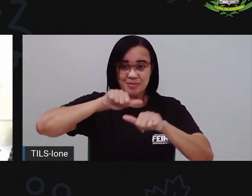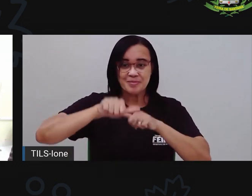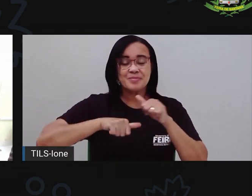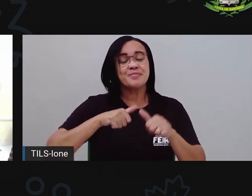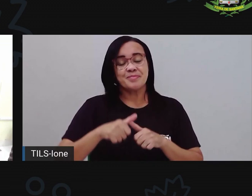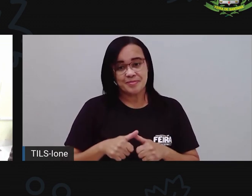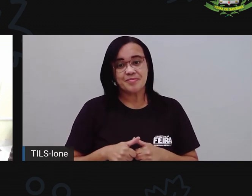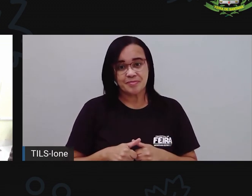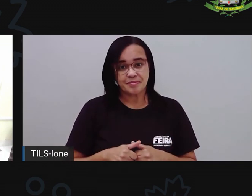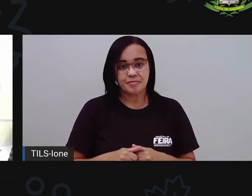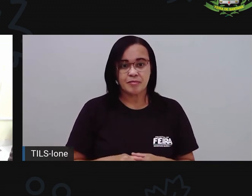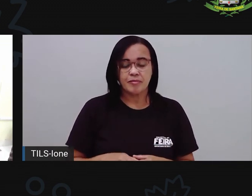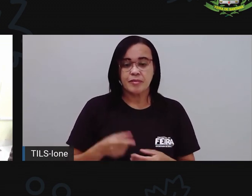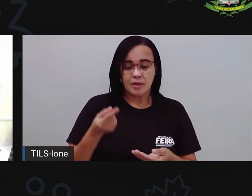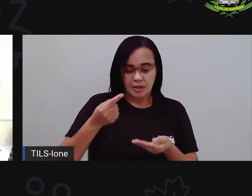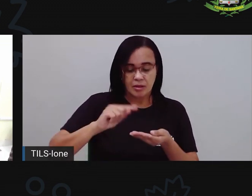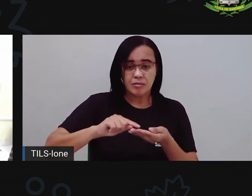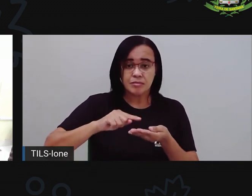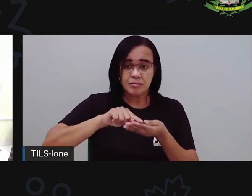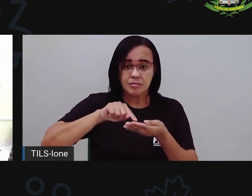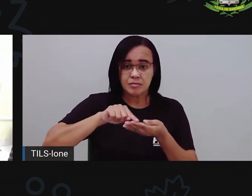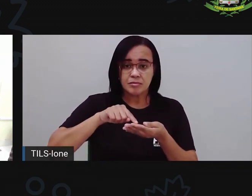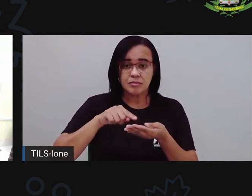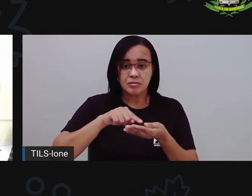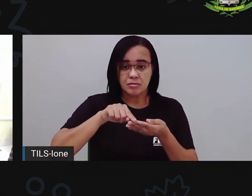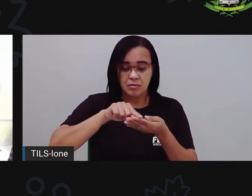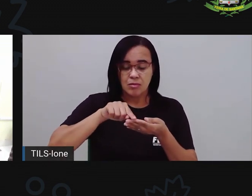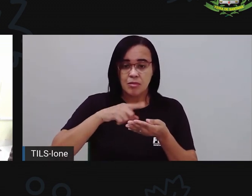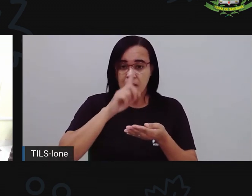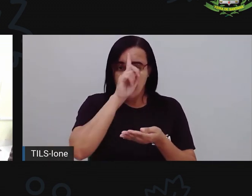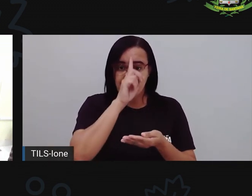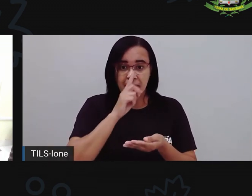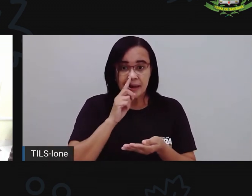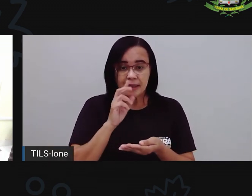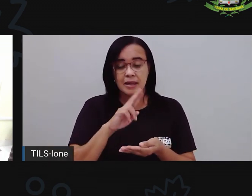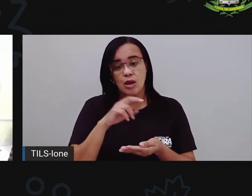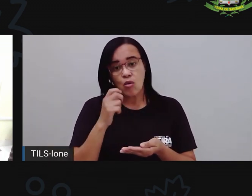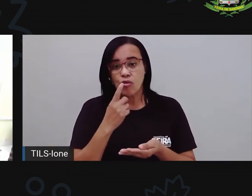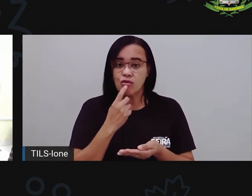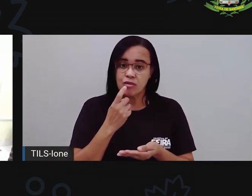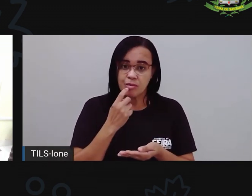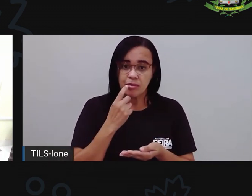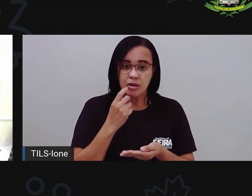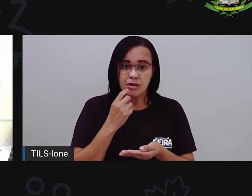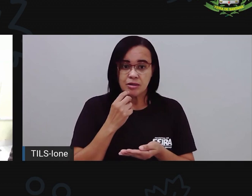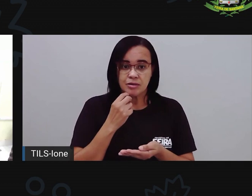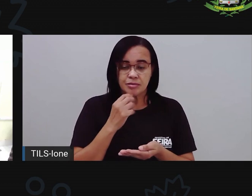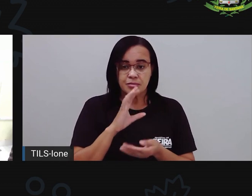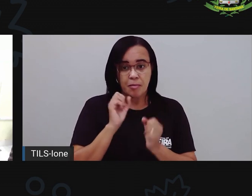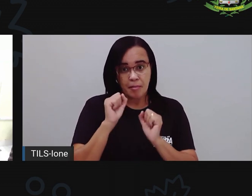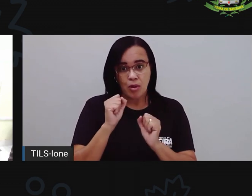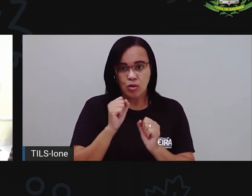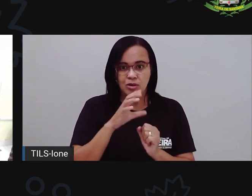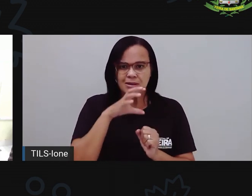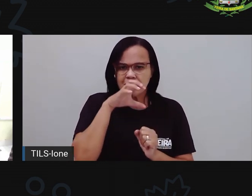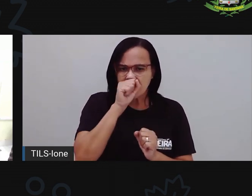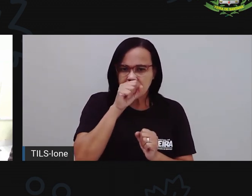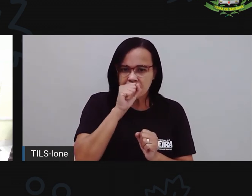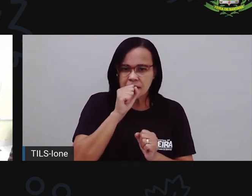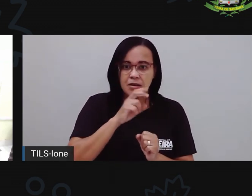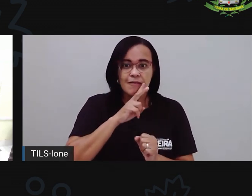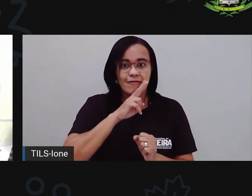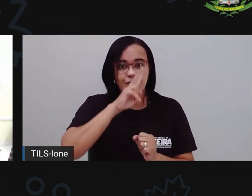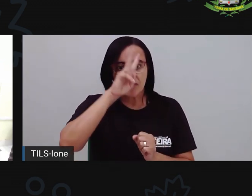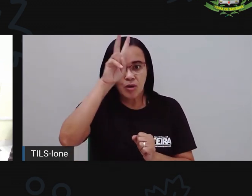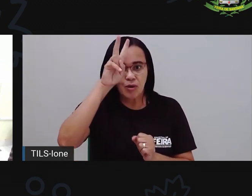dependendo da quantidade de amarelo que você coloque, vai estar um laranja mais forte ou mais fraco,